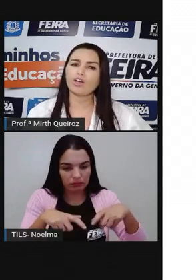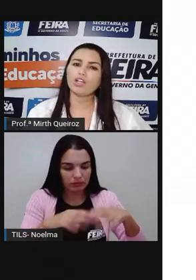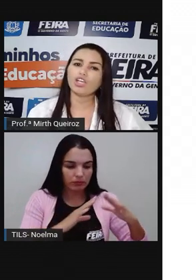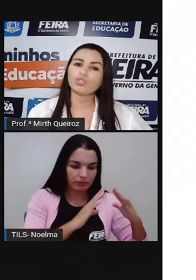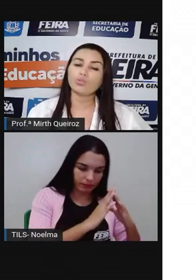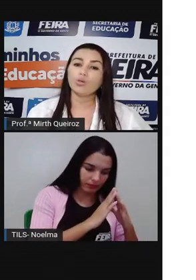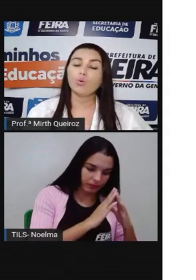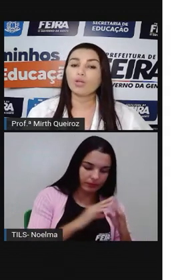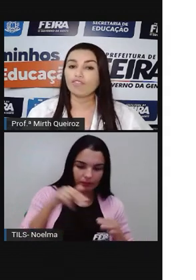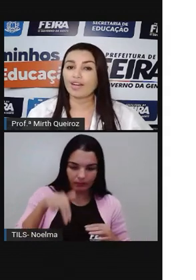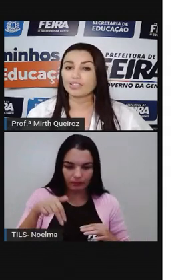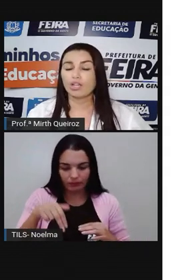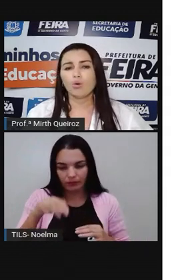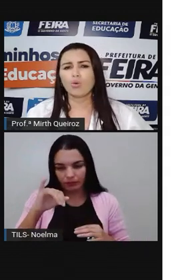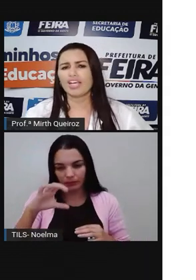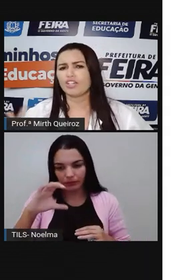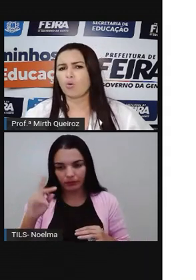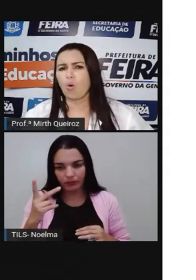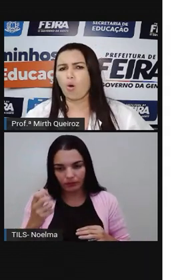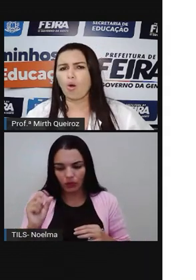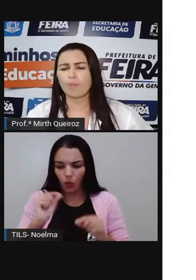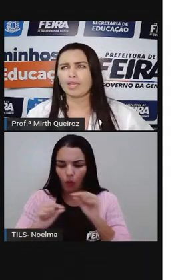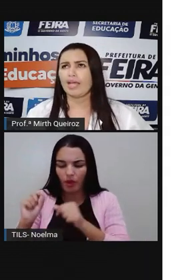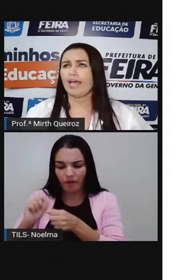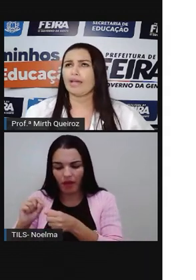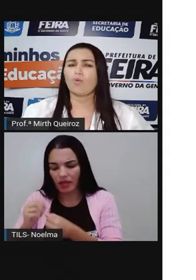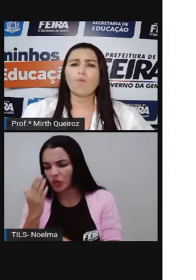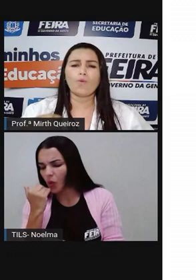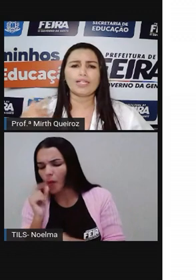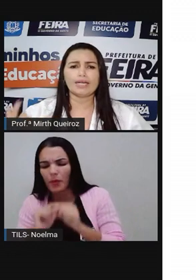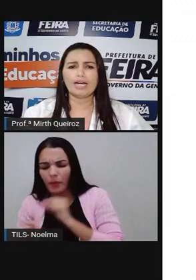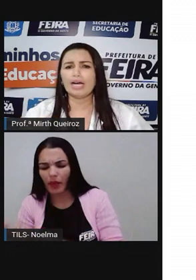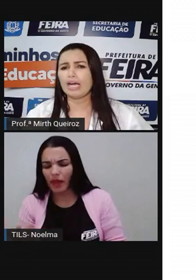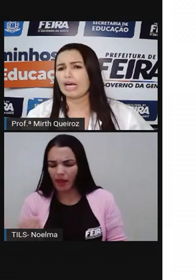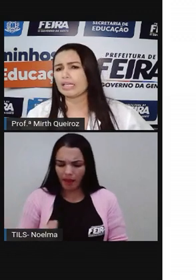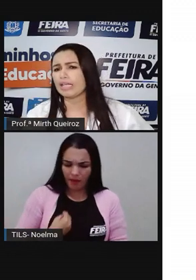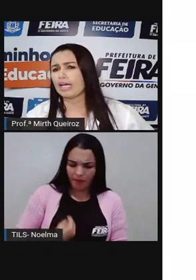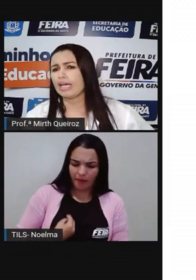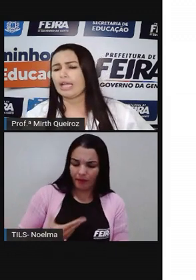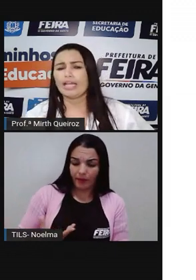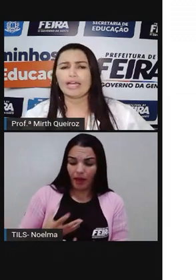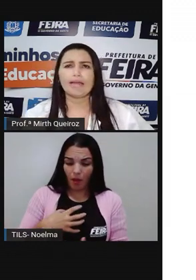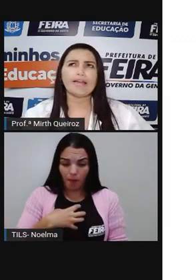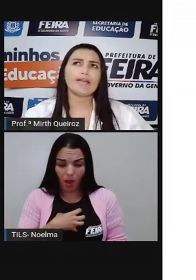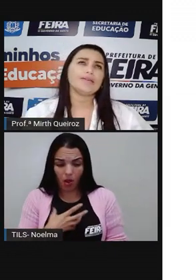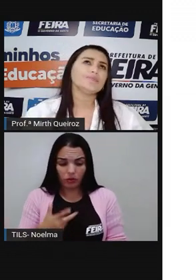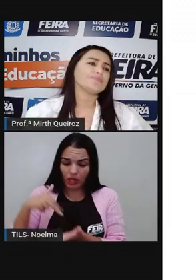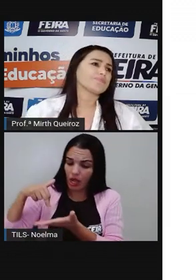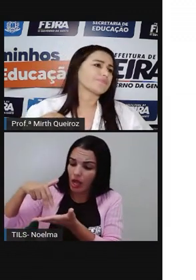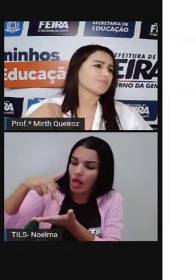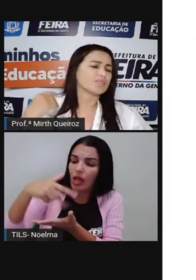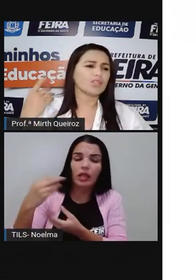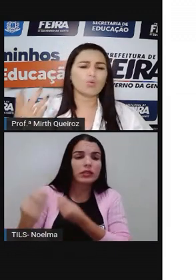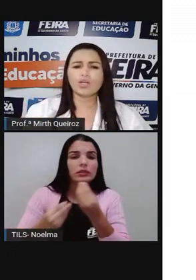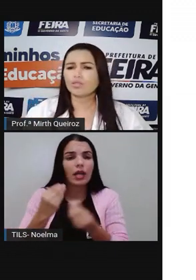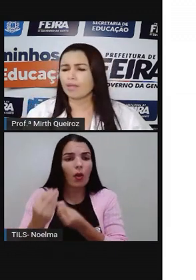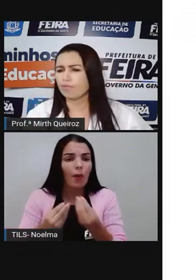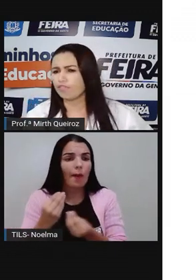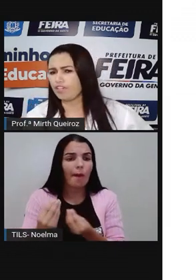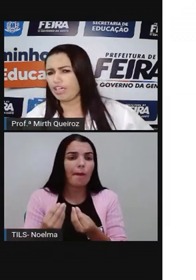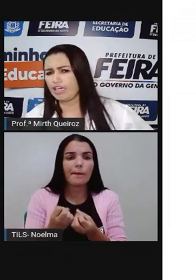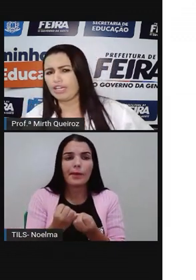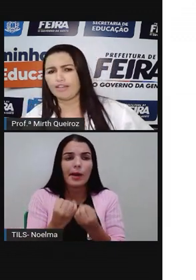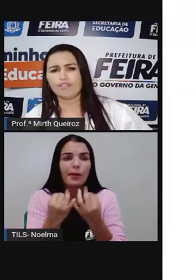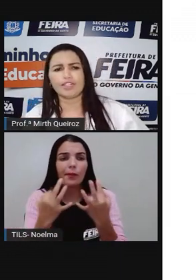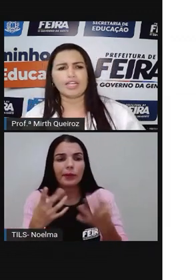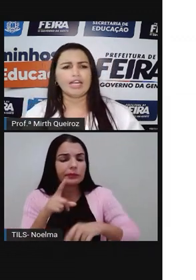nicho ecológico, o que faz? O que ele come, como ele anda, quanto tempo